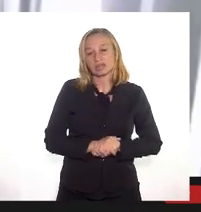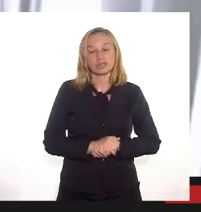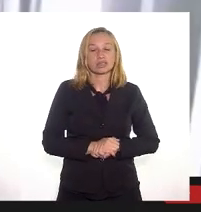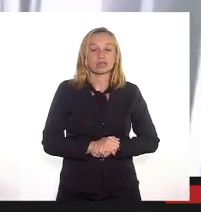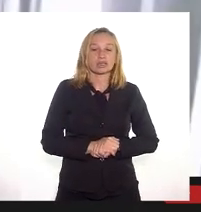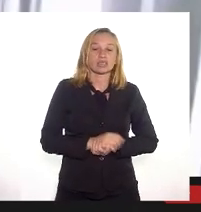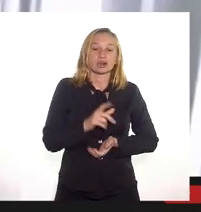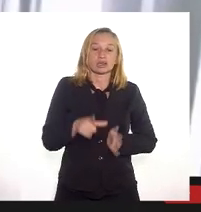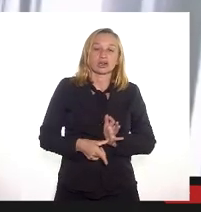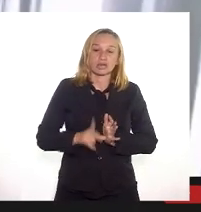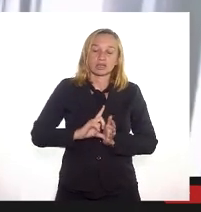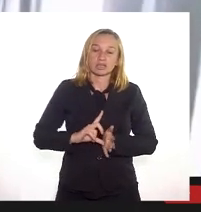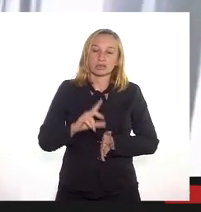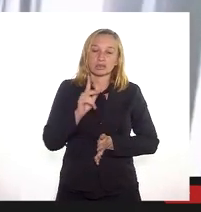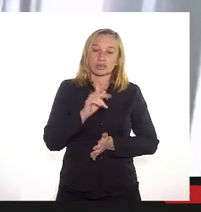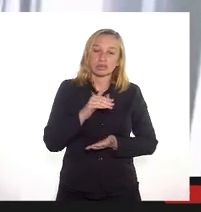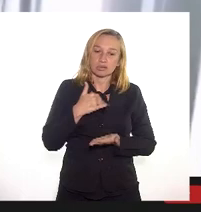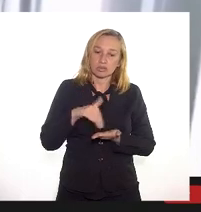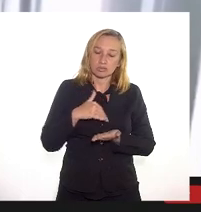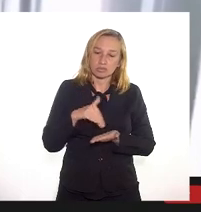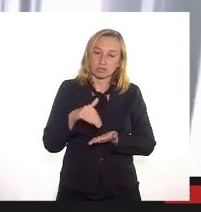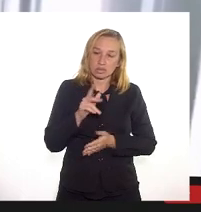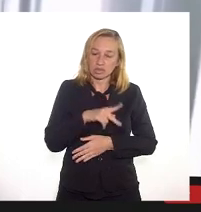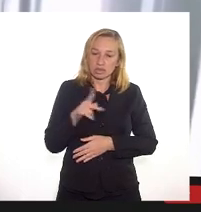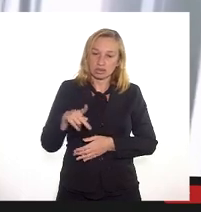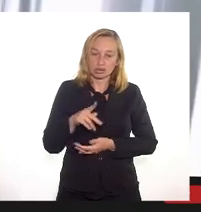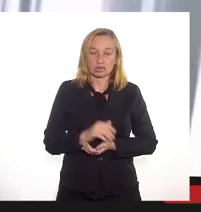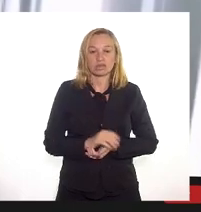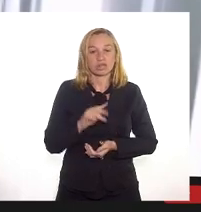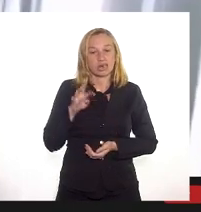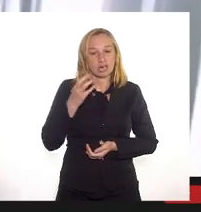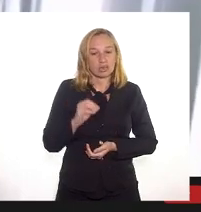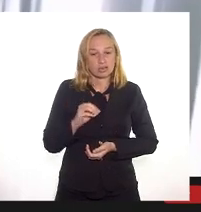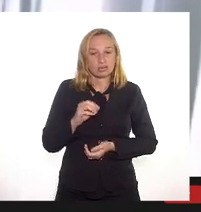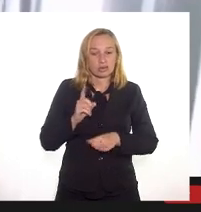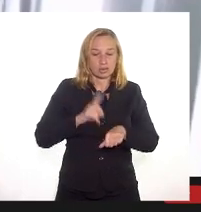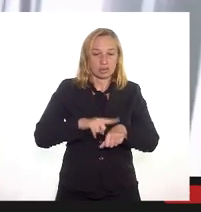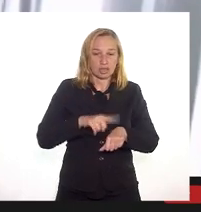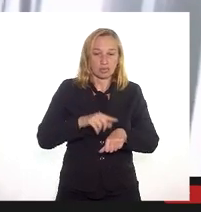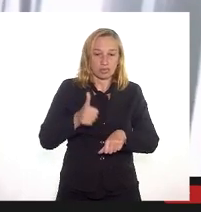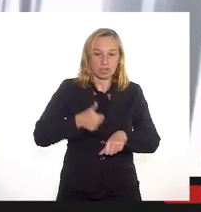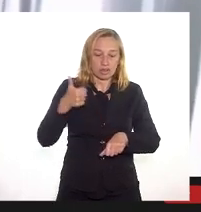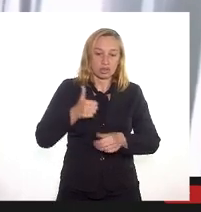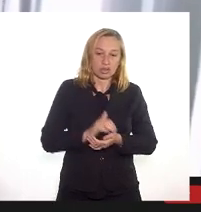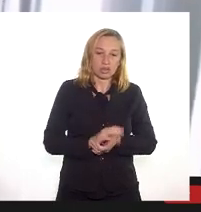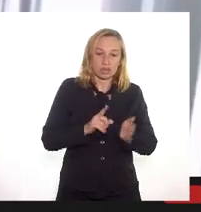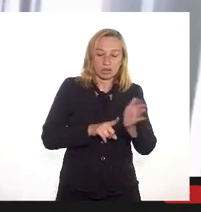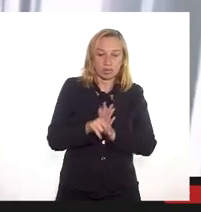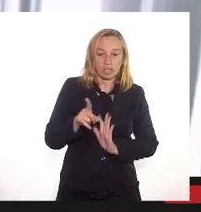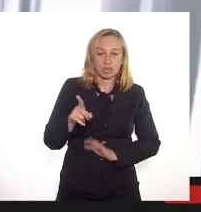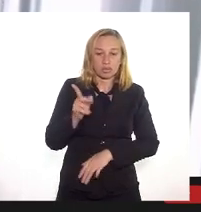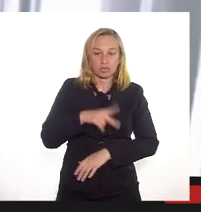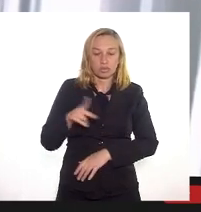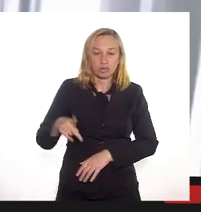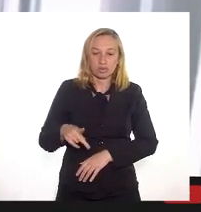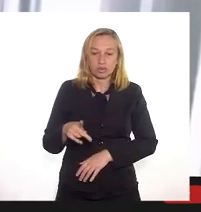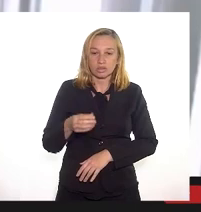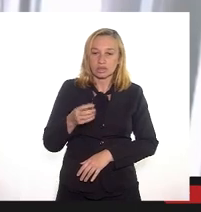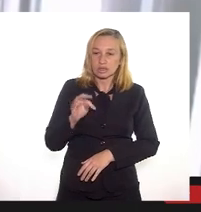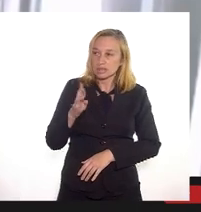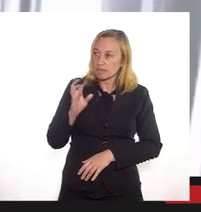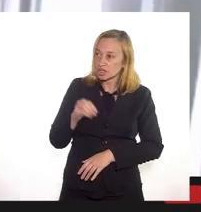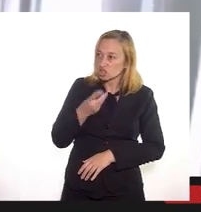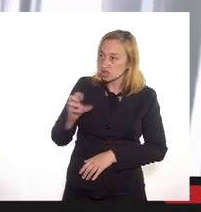antes de passar a palavra ao secretário Leandro para a gente fazer um bloco para organizar melhor o tempo eu pergunto ao professor Sebastião